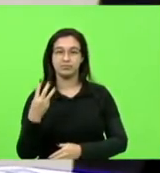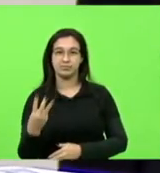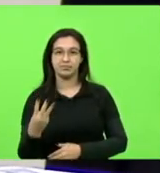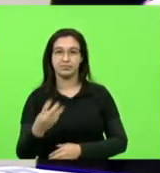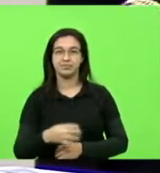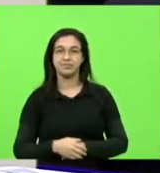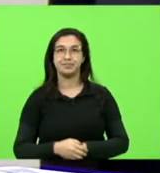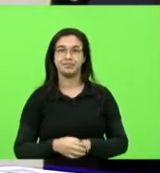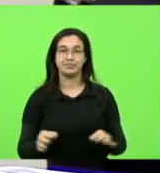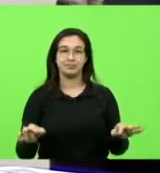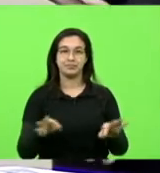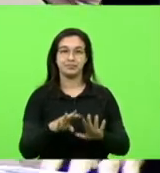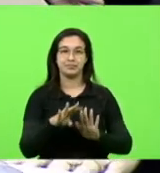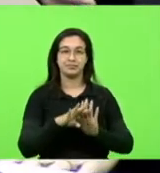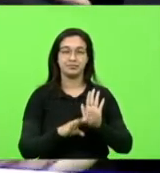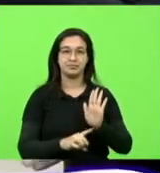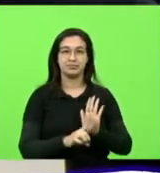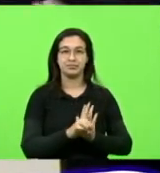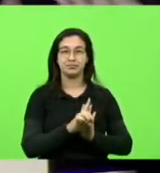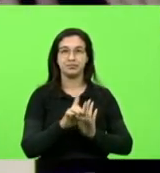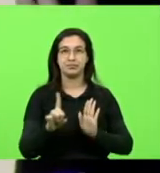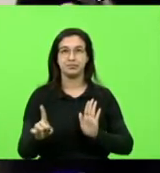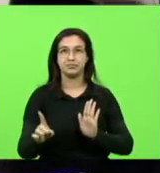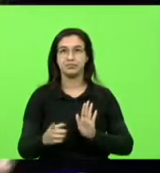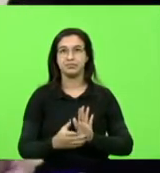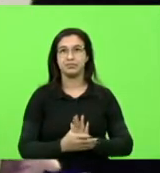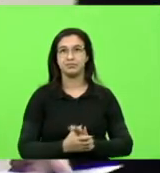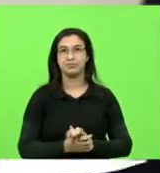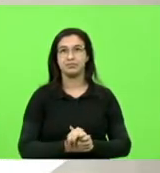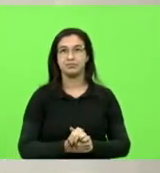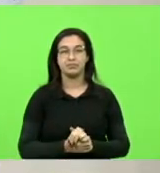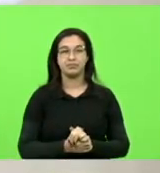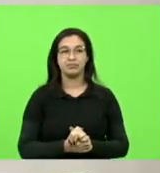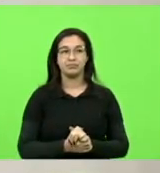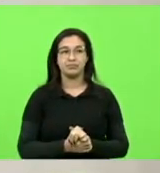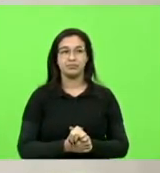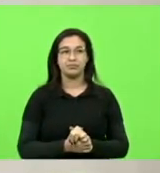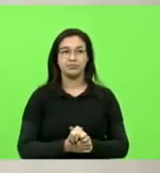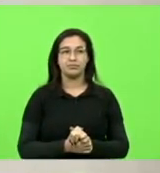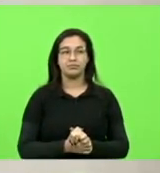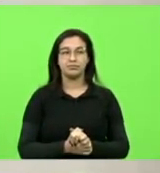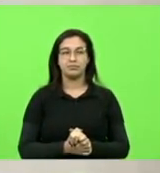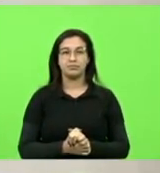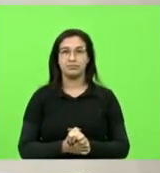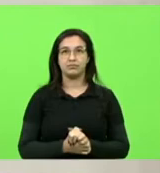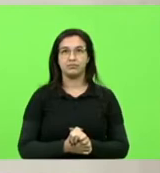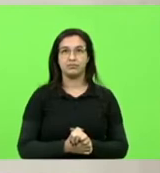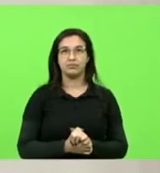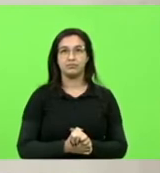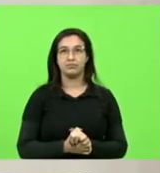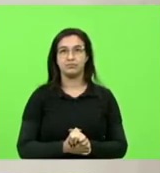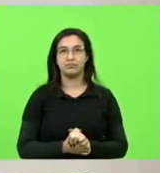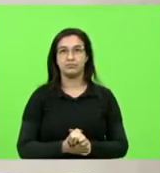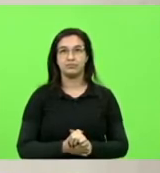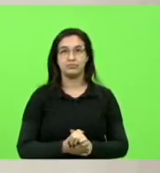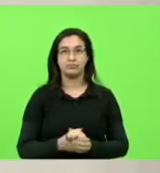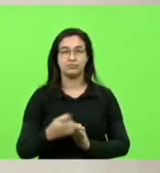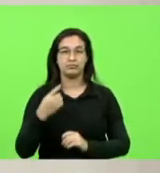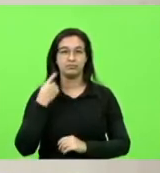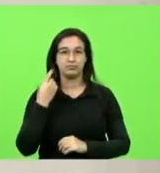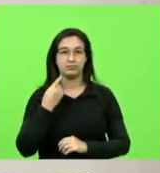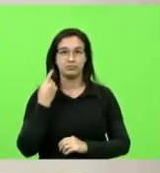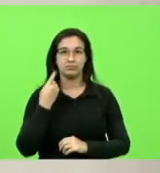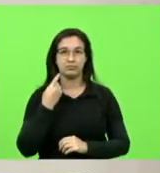finalizada a ordem do dia, temos um deputado escrito